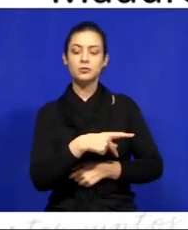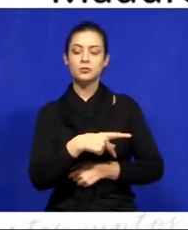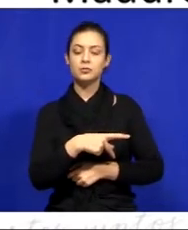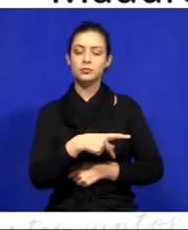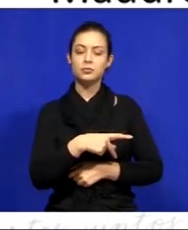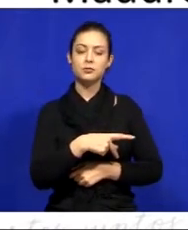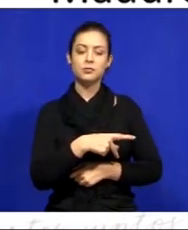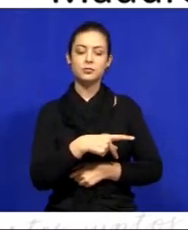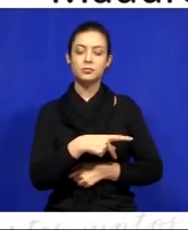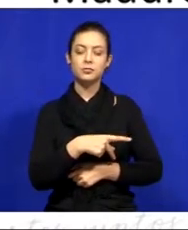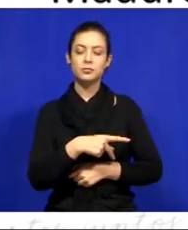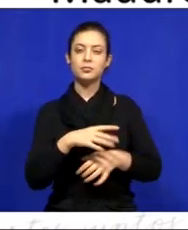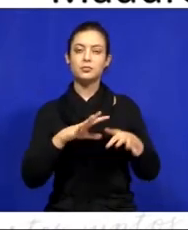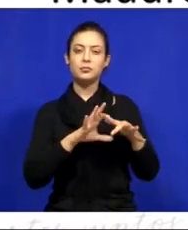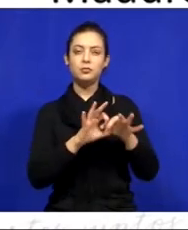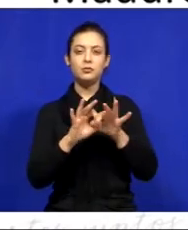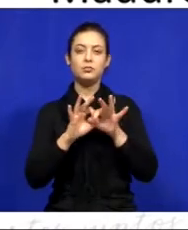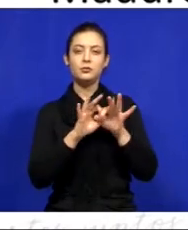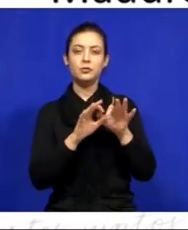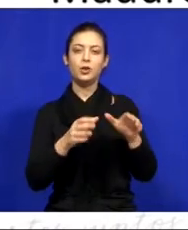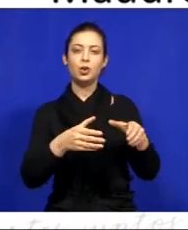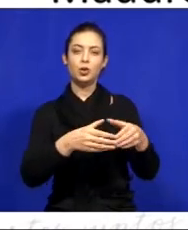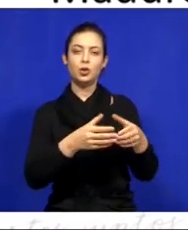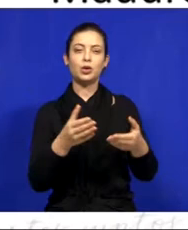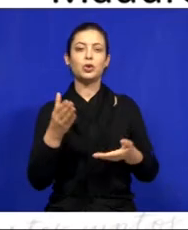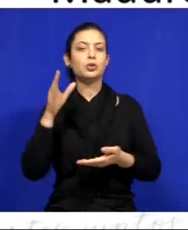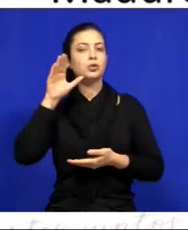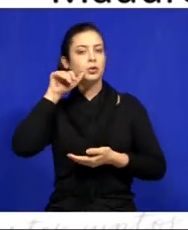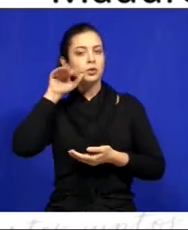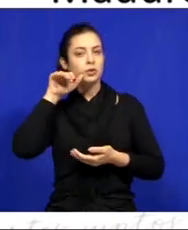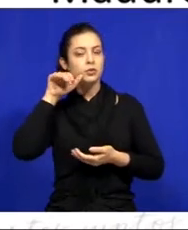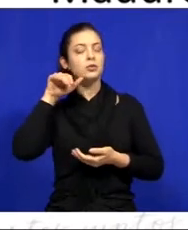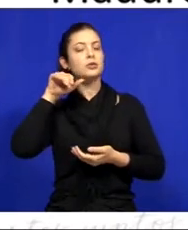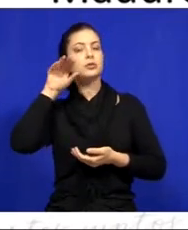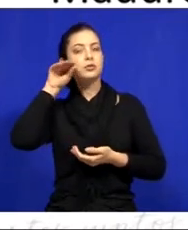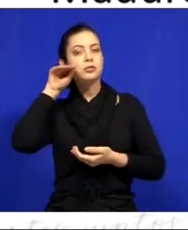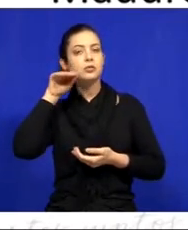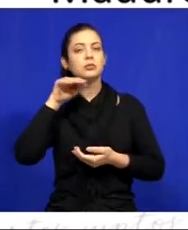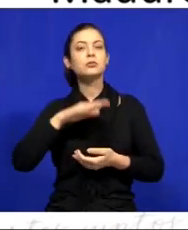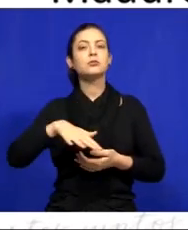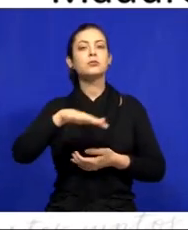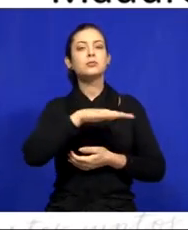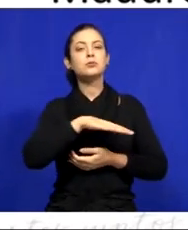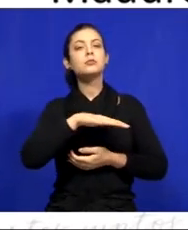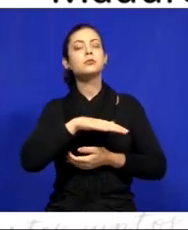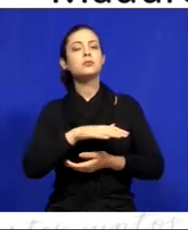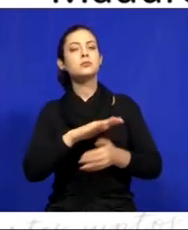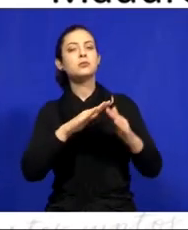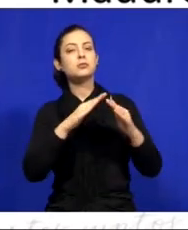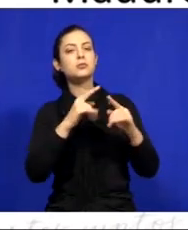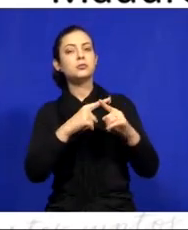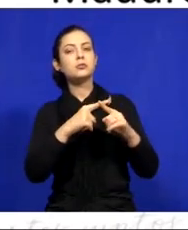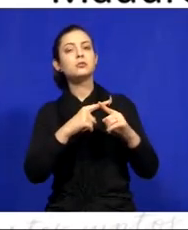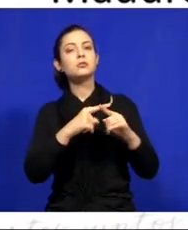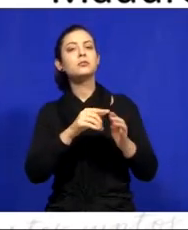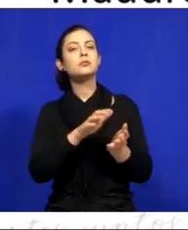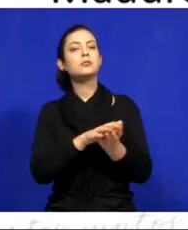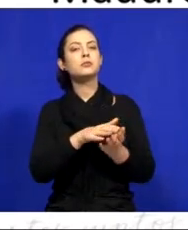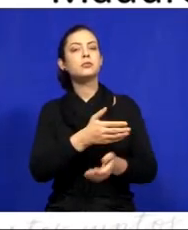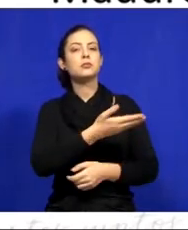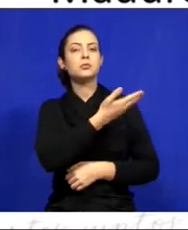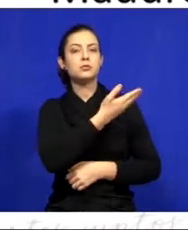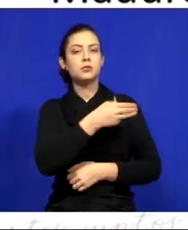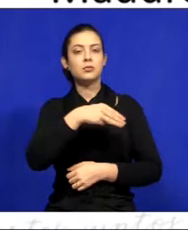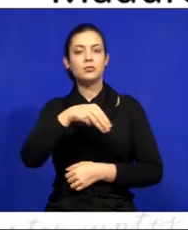é a união do grupo de adolescentes de todo o campo madureira de Jacareí e os